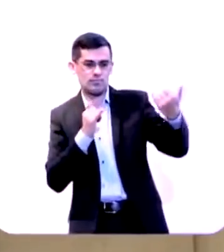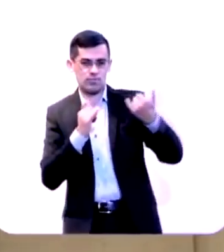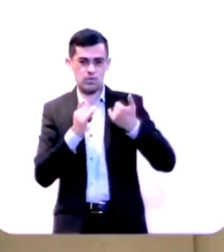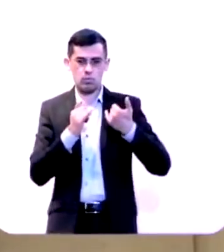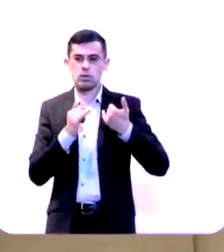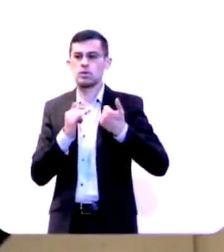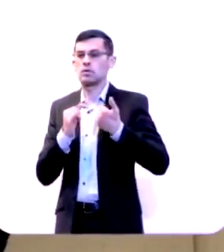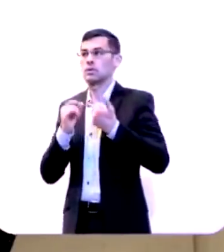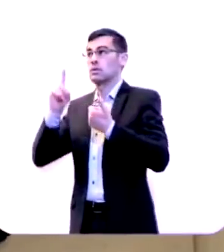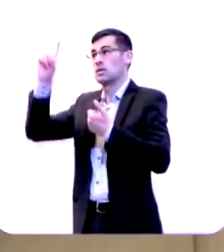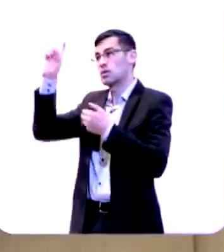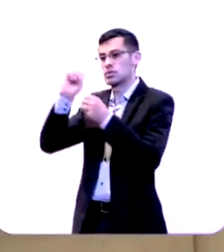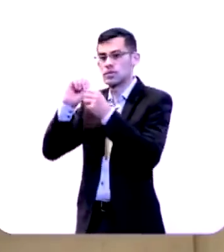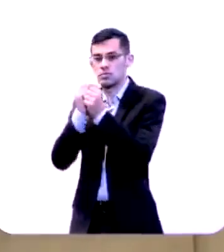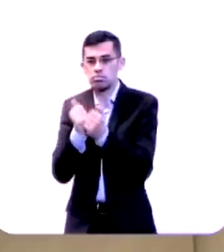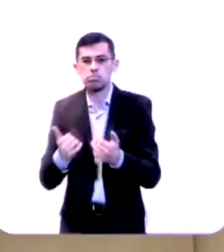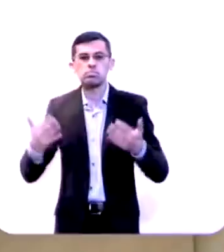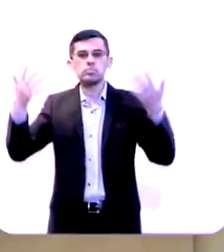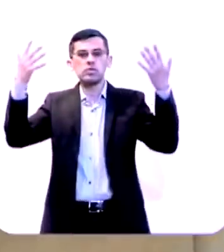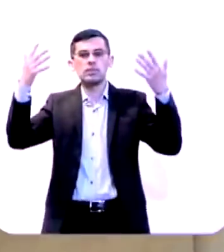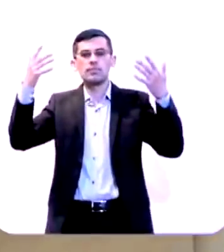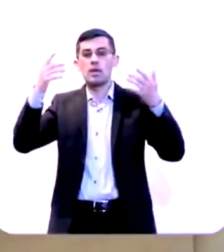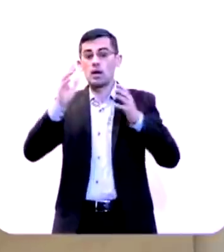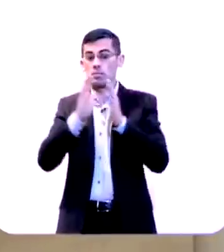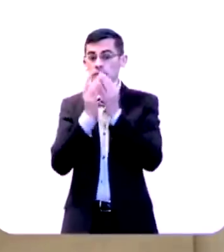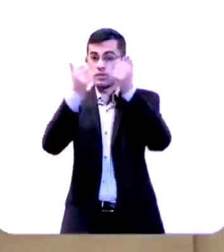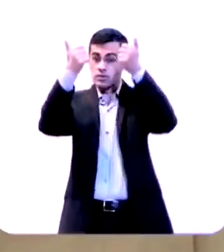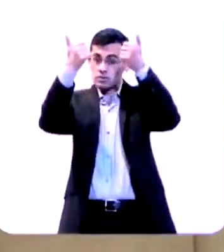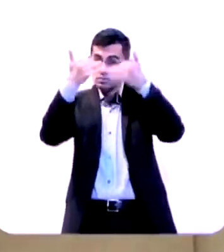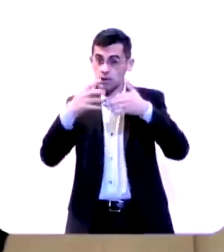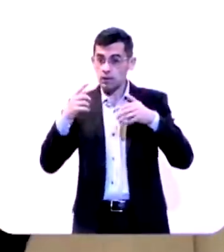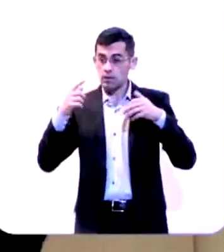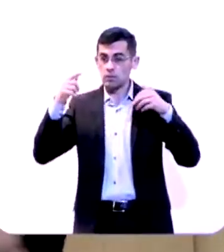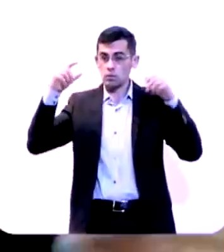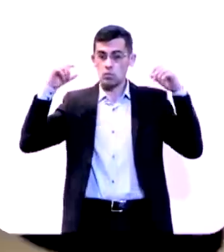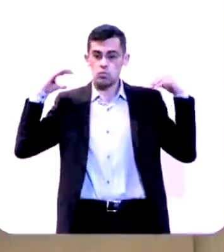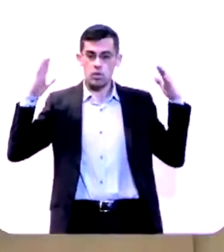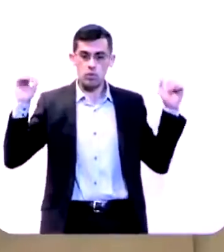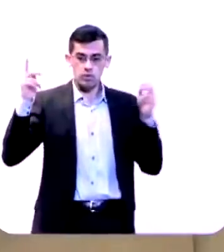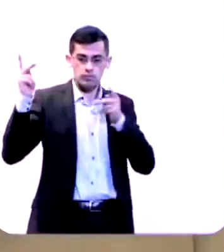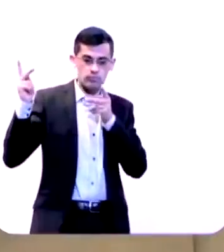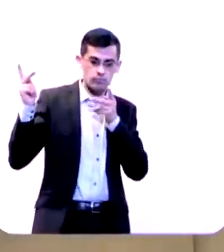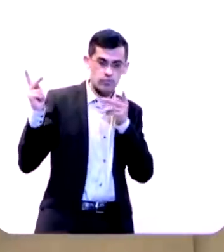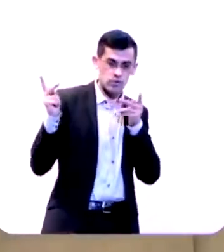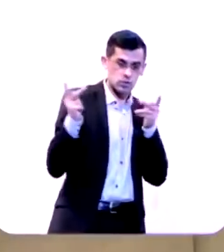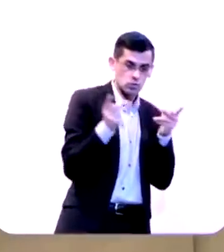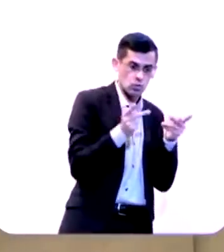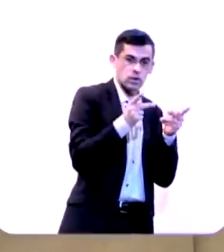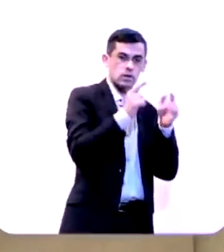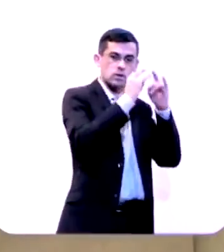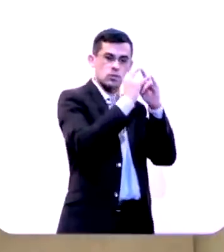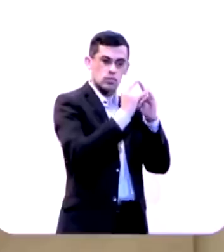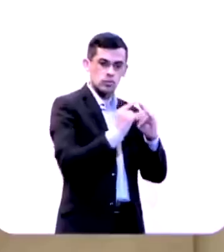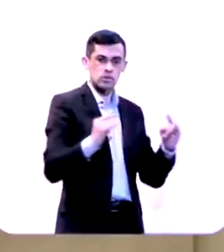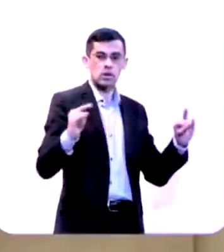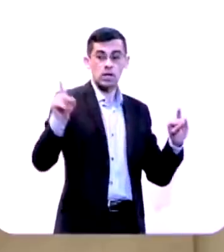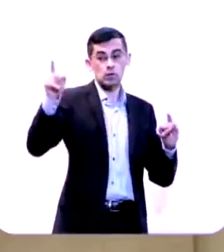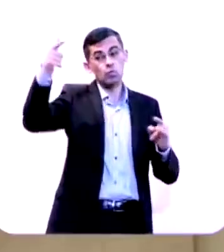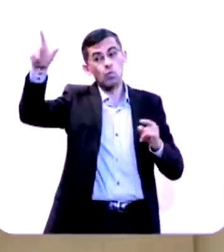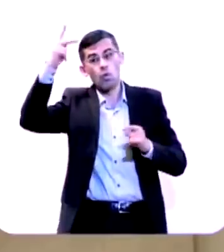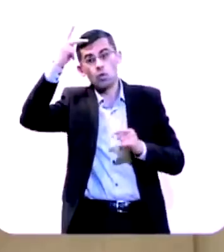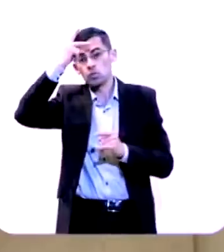milagre naquela noite a Bíblia diz que o anjo do Senhor saiu e visitou o acampamento de Senaquerib